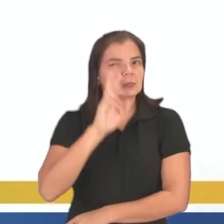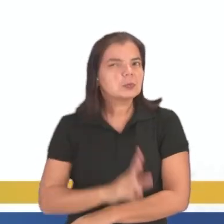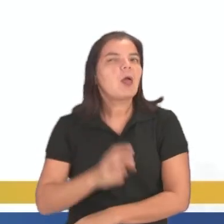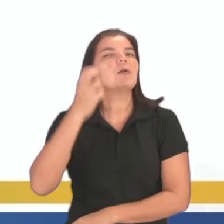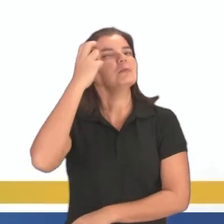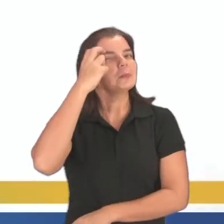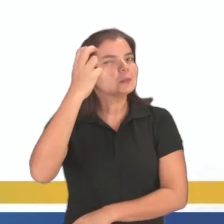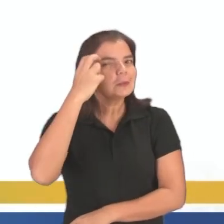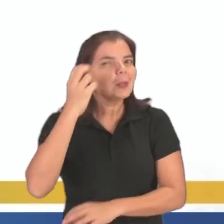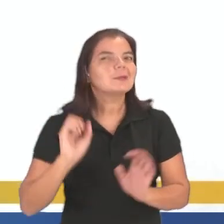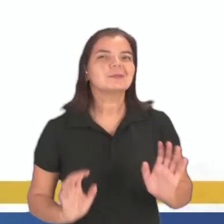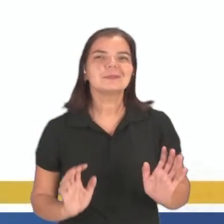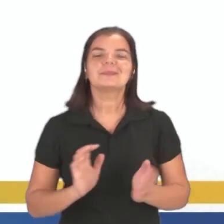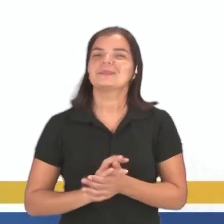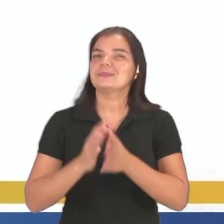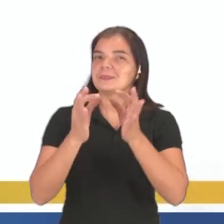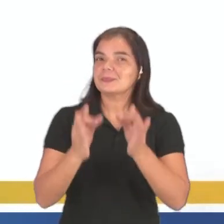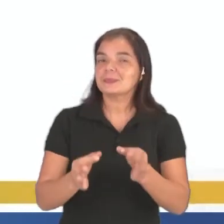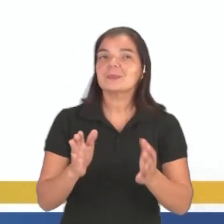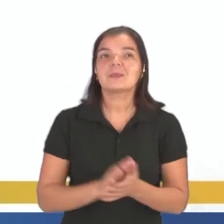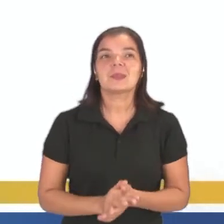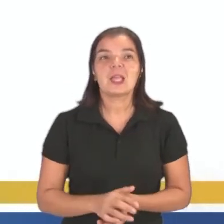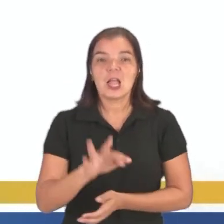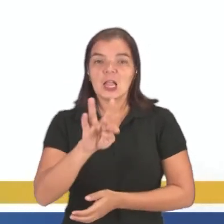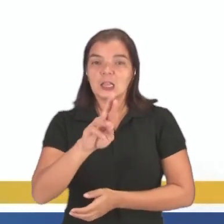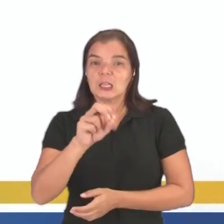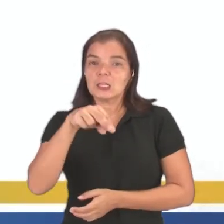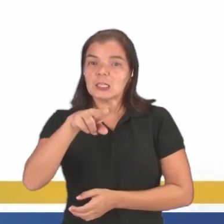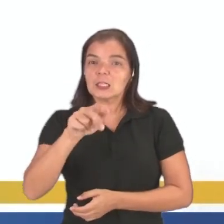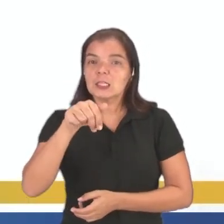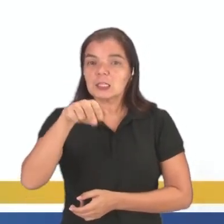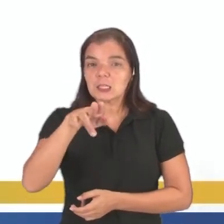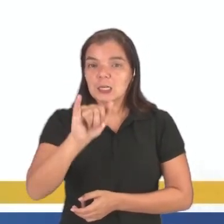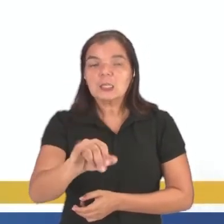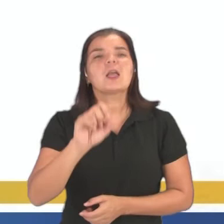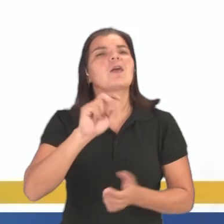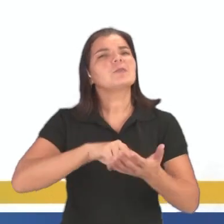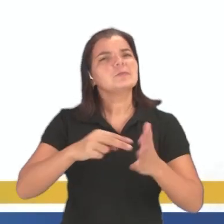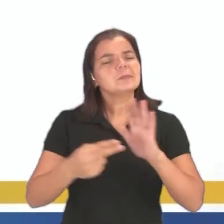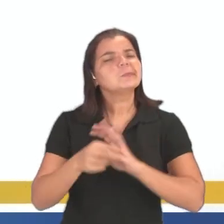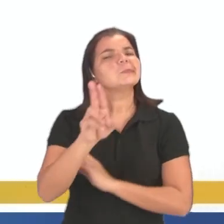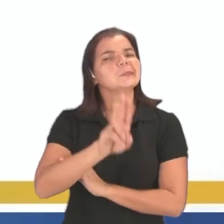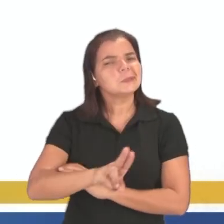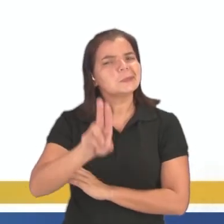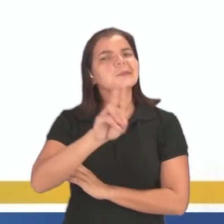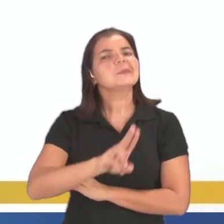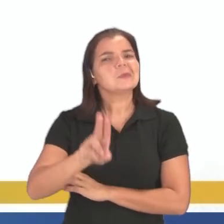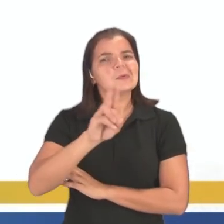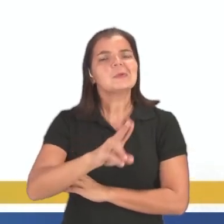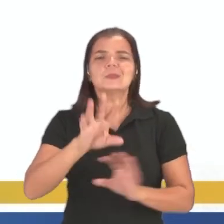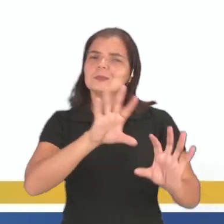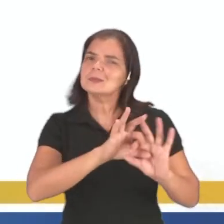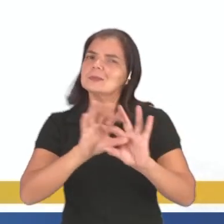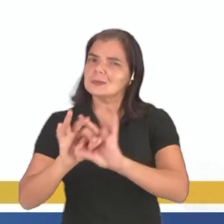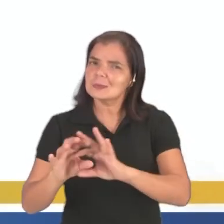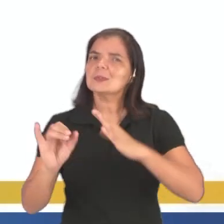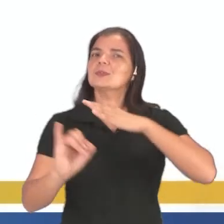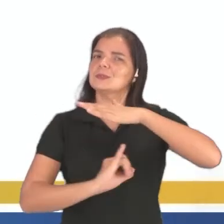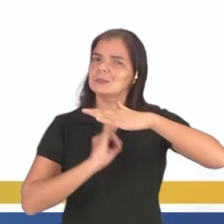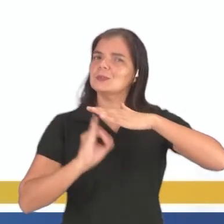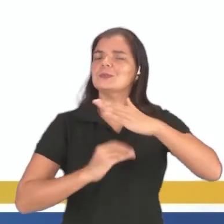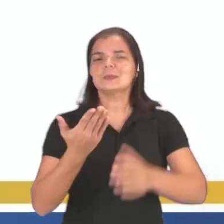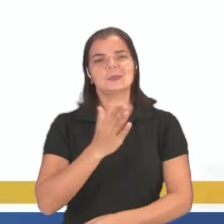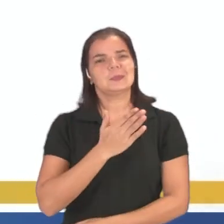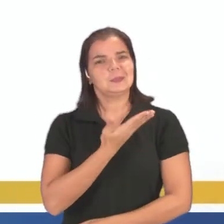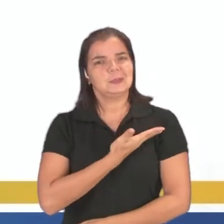são muito inteligentes, certo? E tranque. Ah, pessoal, essa palavra tranque, ela é muito utilizada principalmente nos contextos informais entre